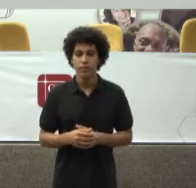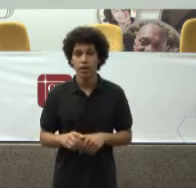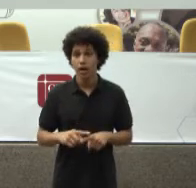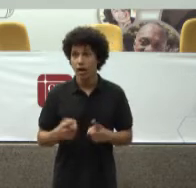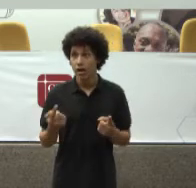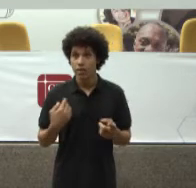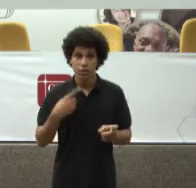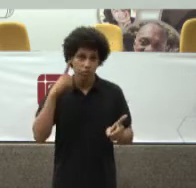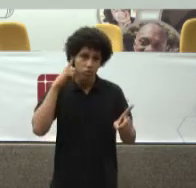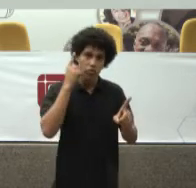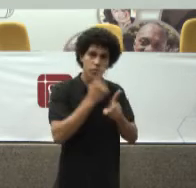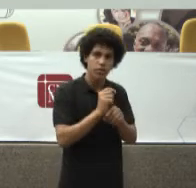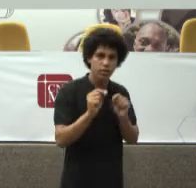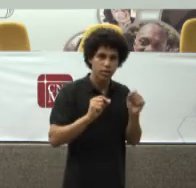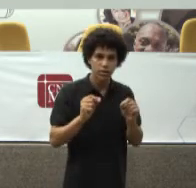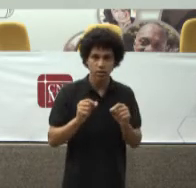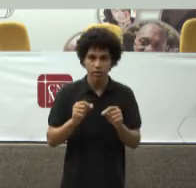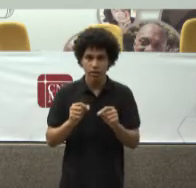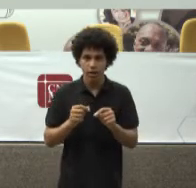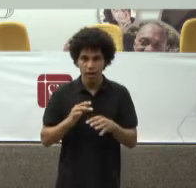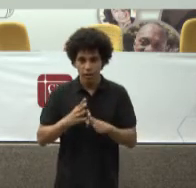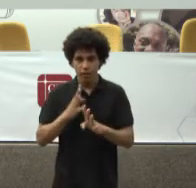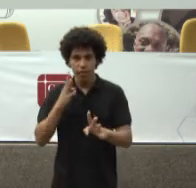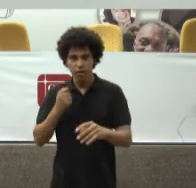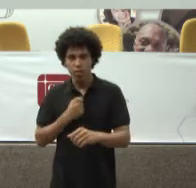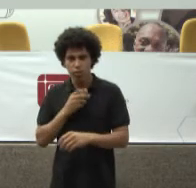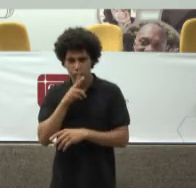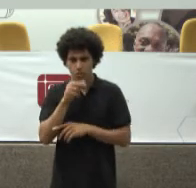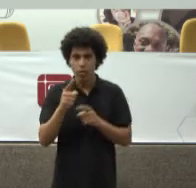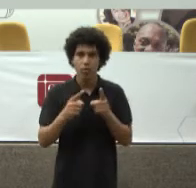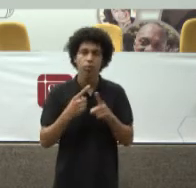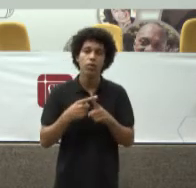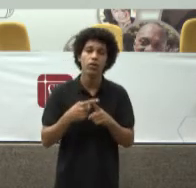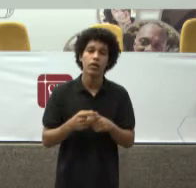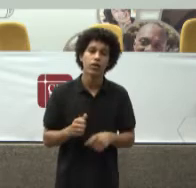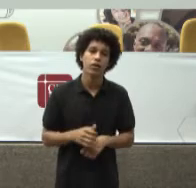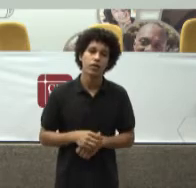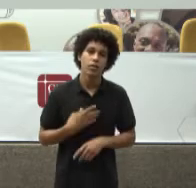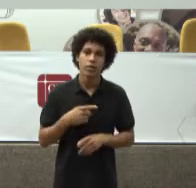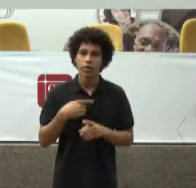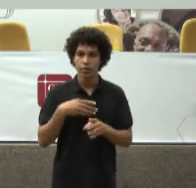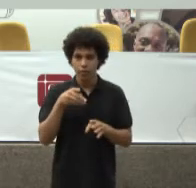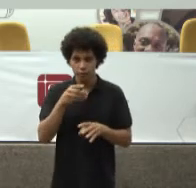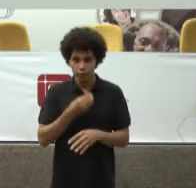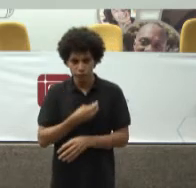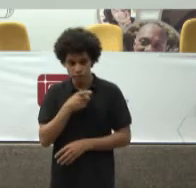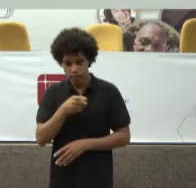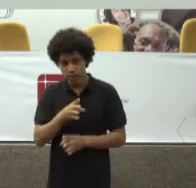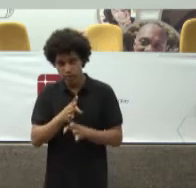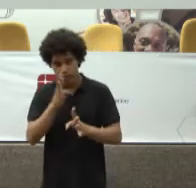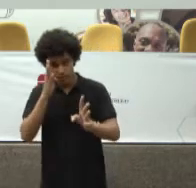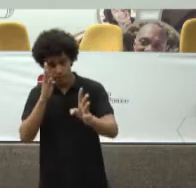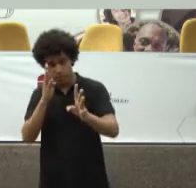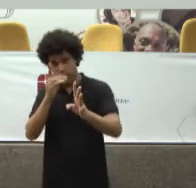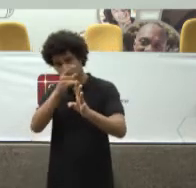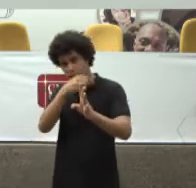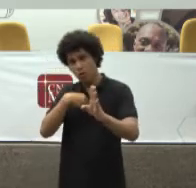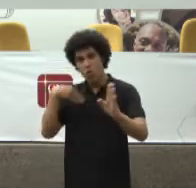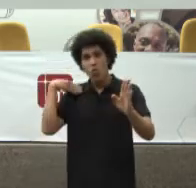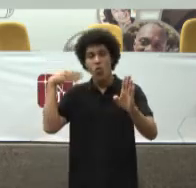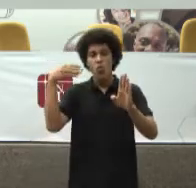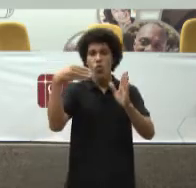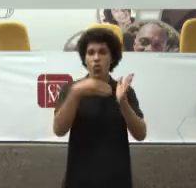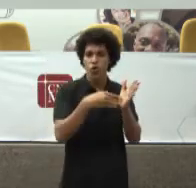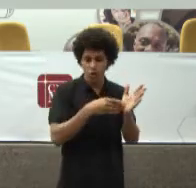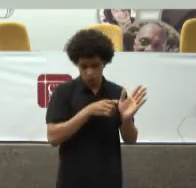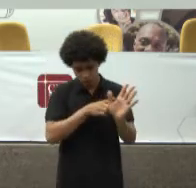descobri Que fila é poder Por quê? Porque o setor Está lá embaixo Da fila Mas aí liga o vereador Liga o amigo Do amigo Liga o fulano E